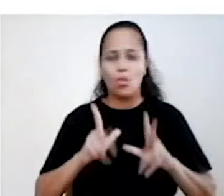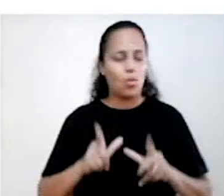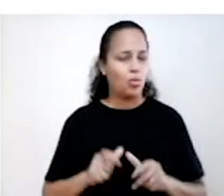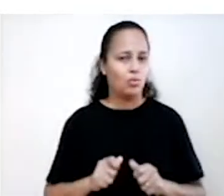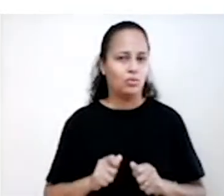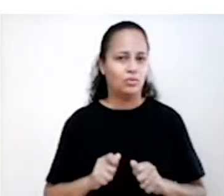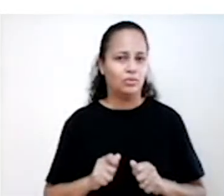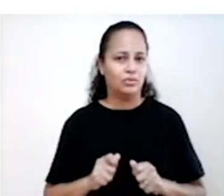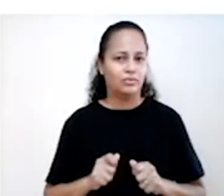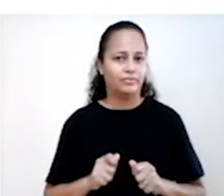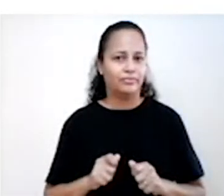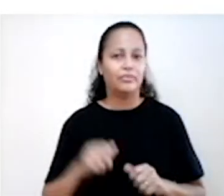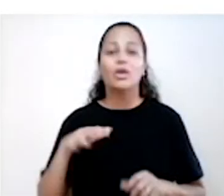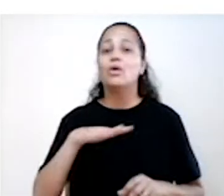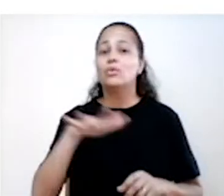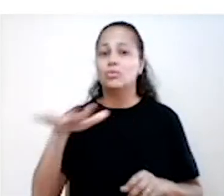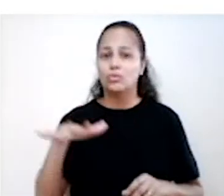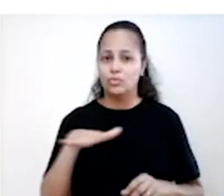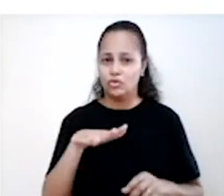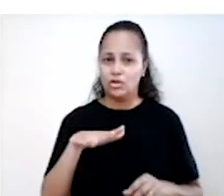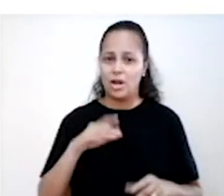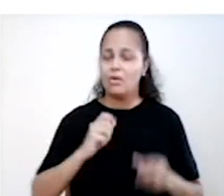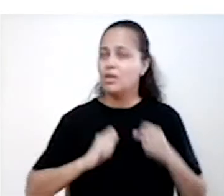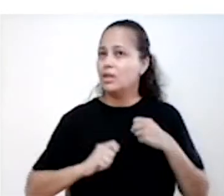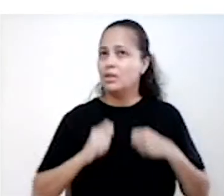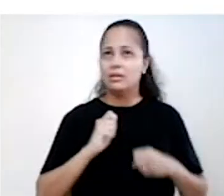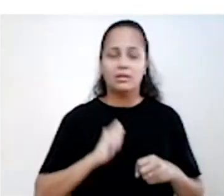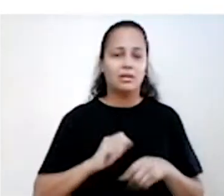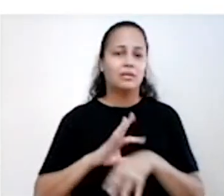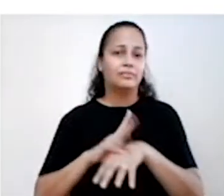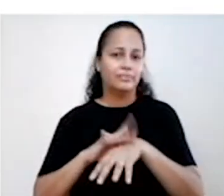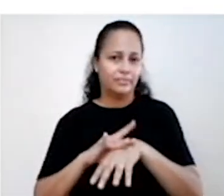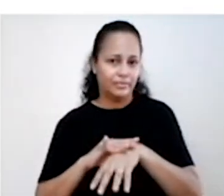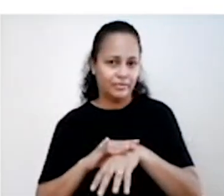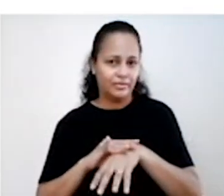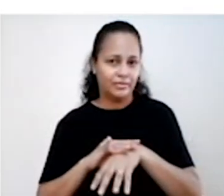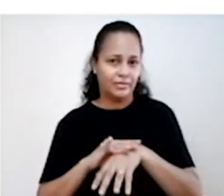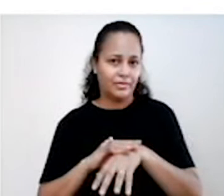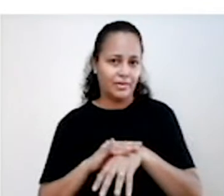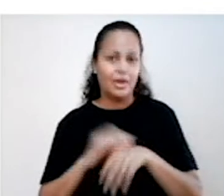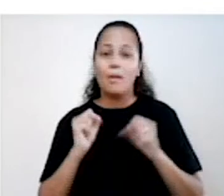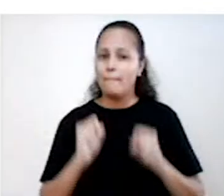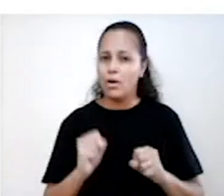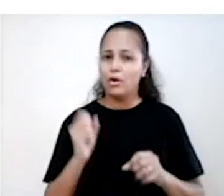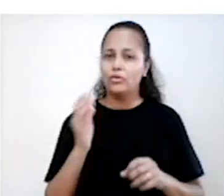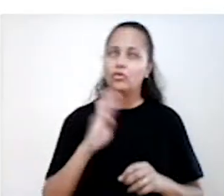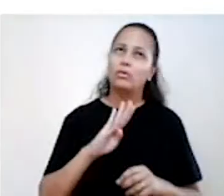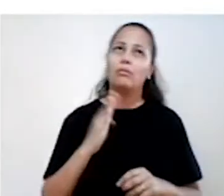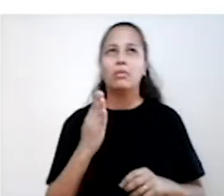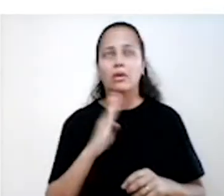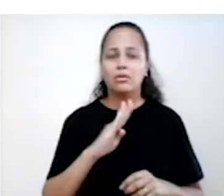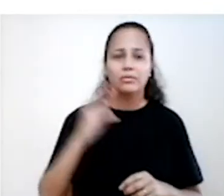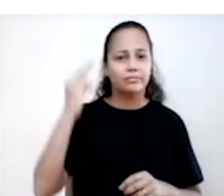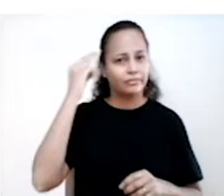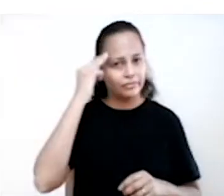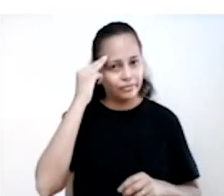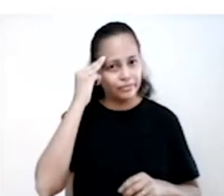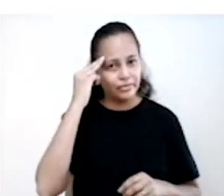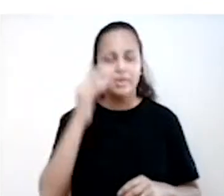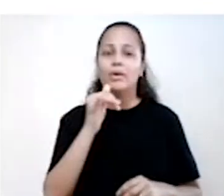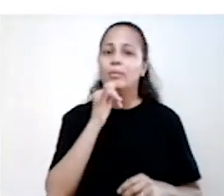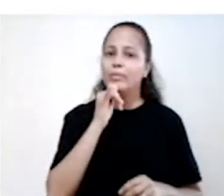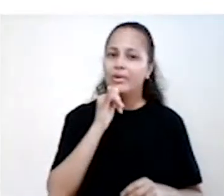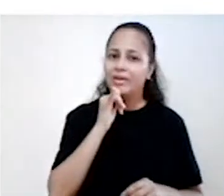situações. No geral, a ansiedade patológica pode se relacionar com outros transtornos mentais, como a síndrome de burnout